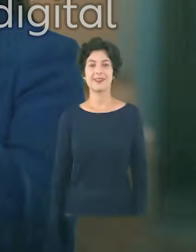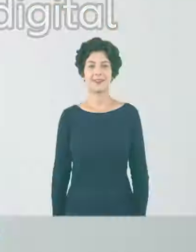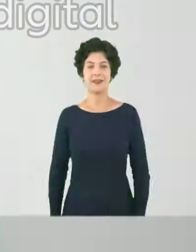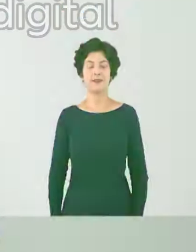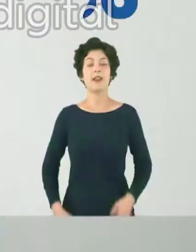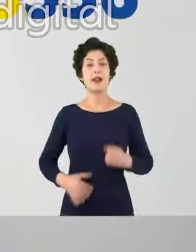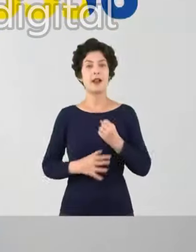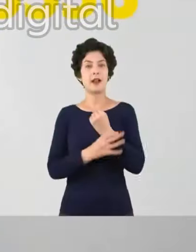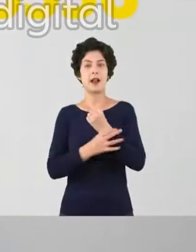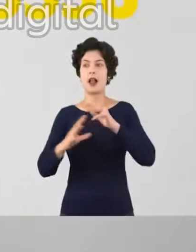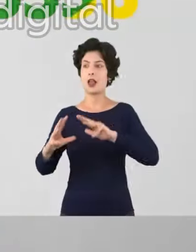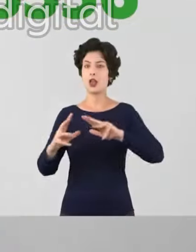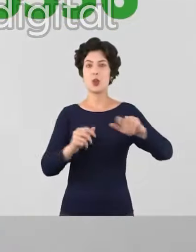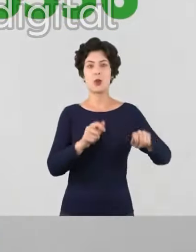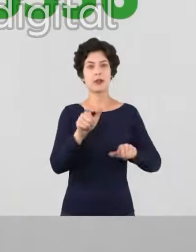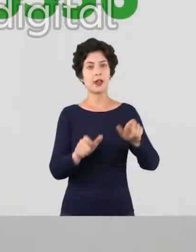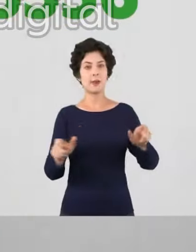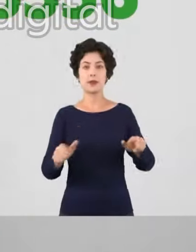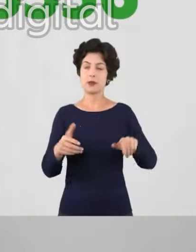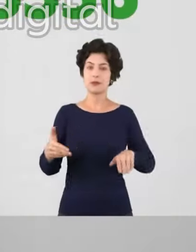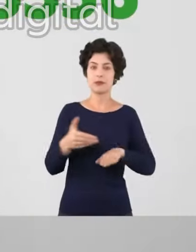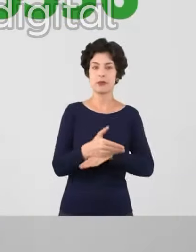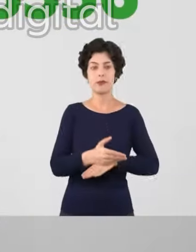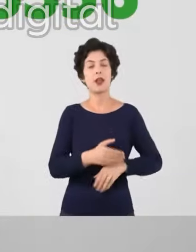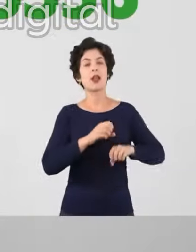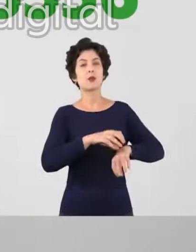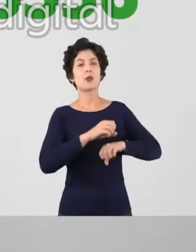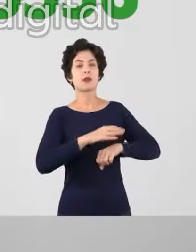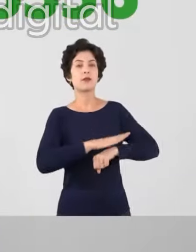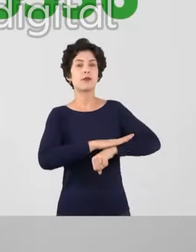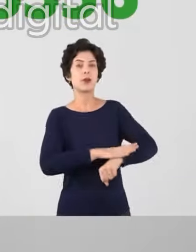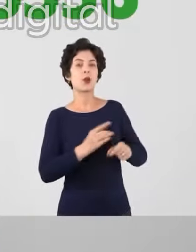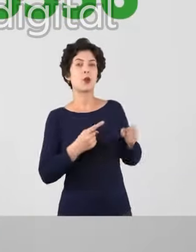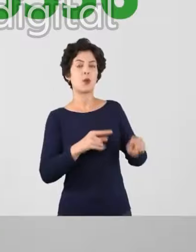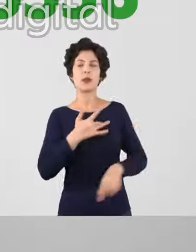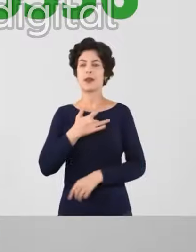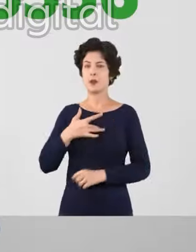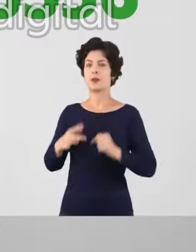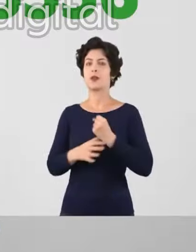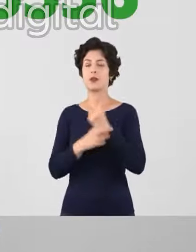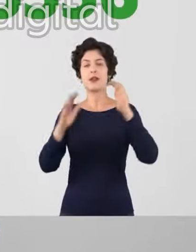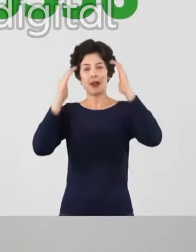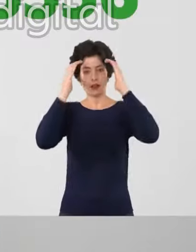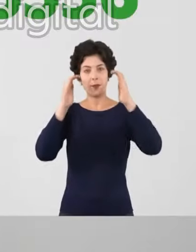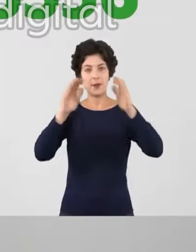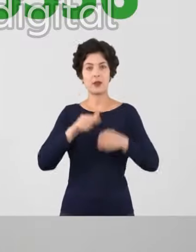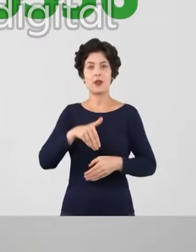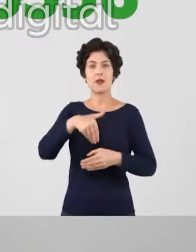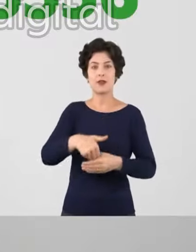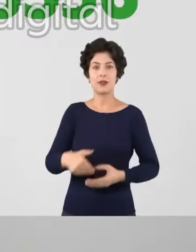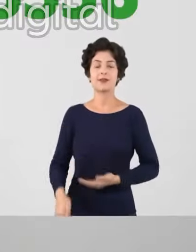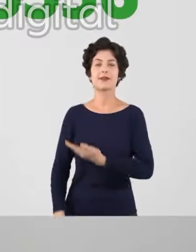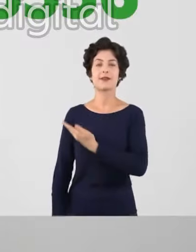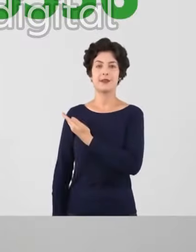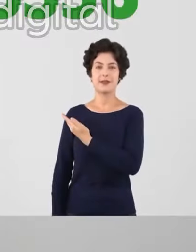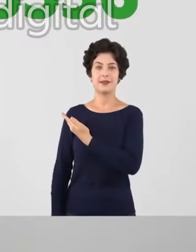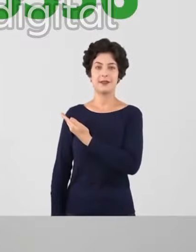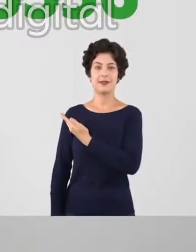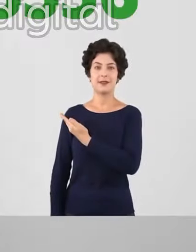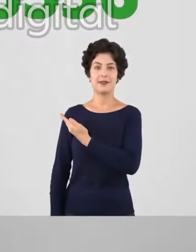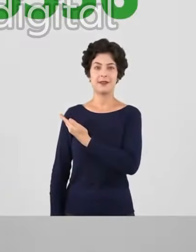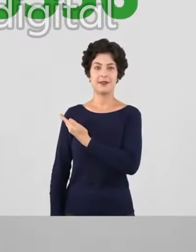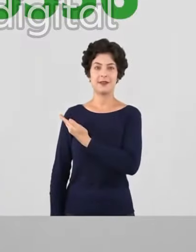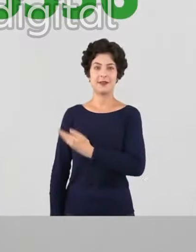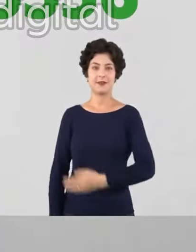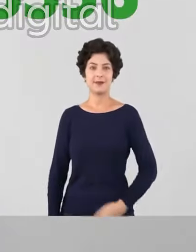só. Vou garantir que todos e todas tenham acesso à educação antirracista. Saúde, segurança e respeito. Vote Professor Adriana